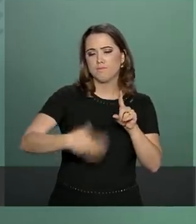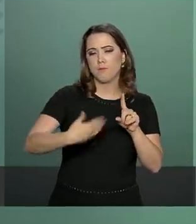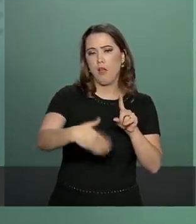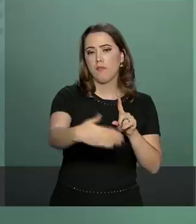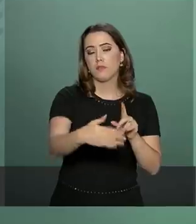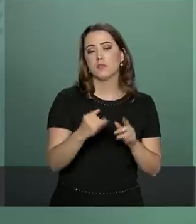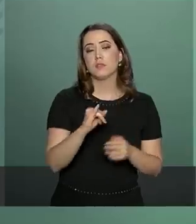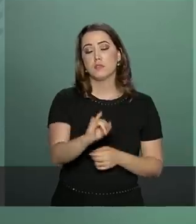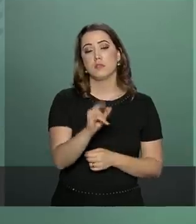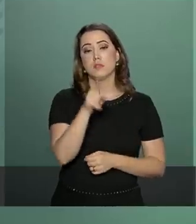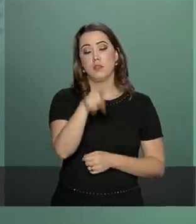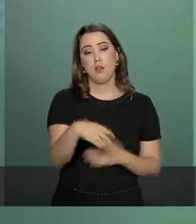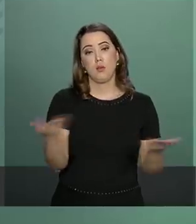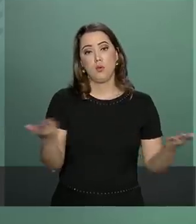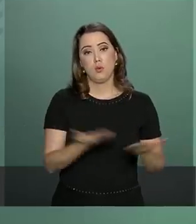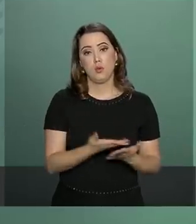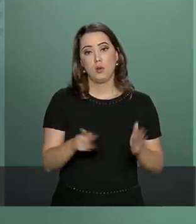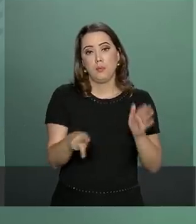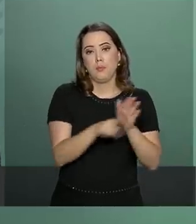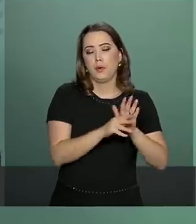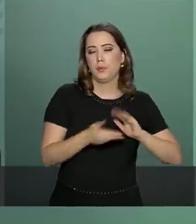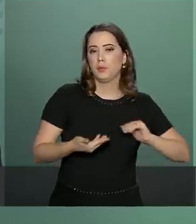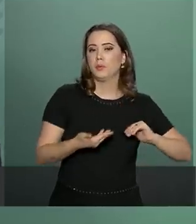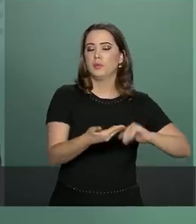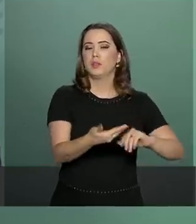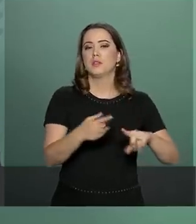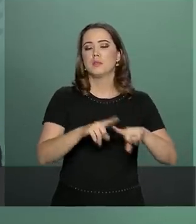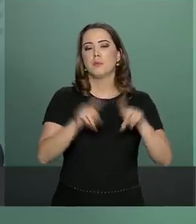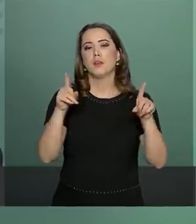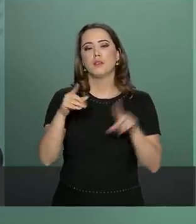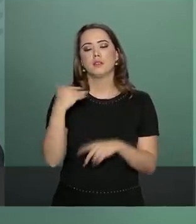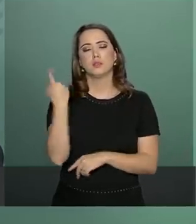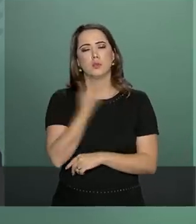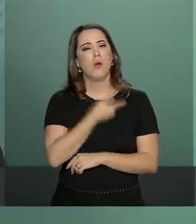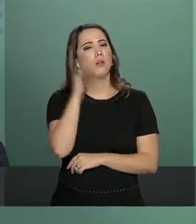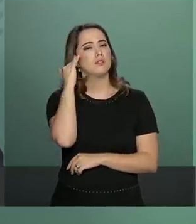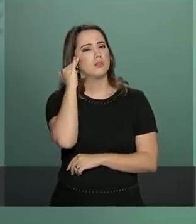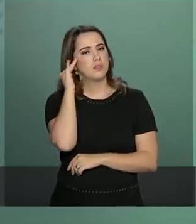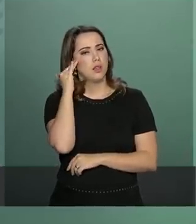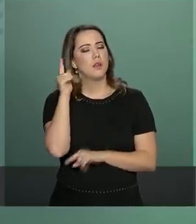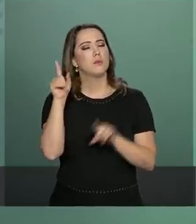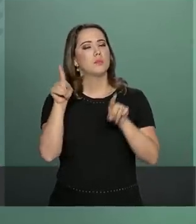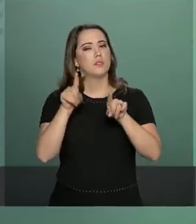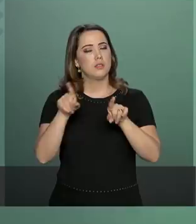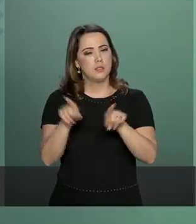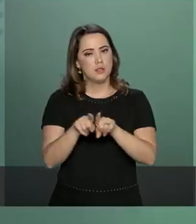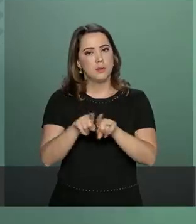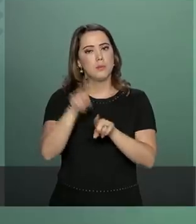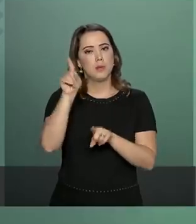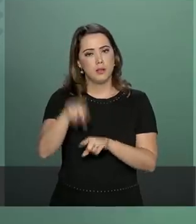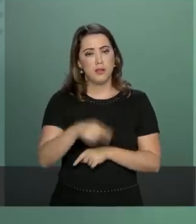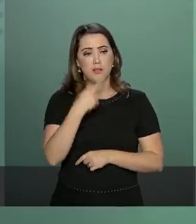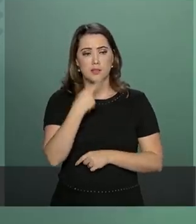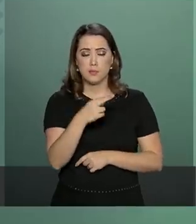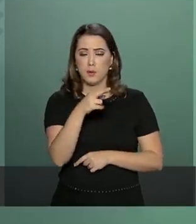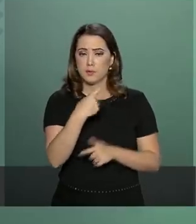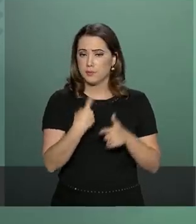sob a batuta agora do Congresso Nacional, mas entendendo que ele é parte também desta solução.